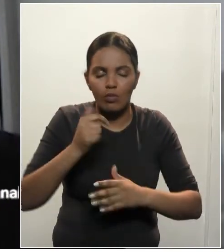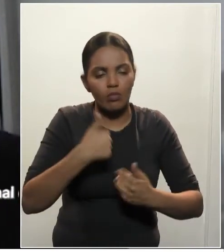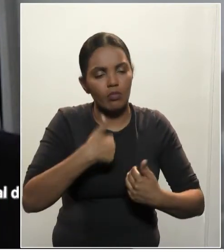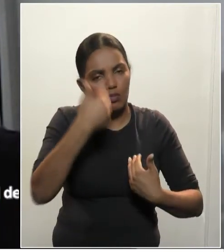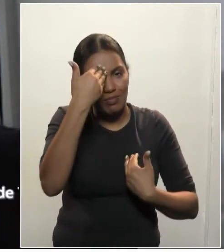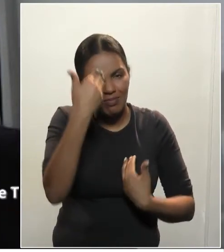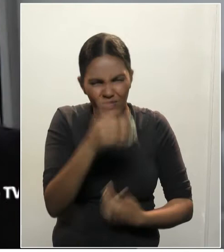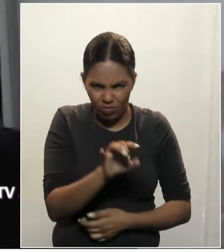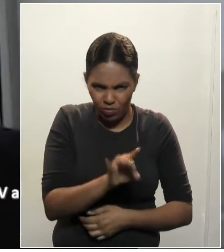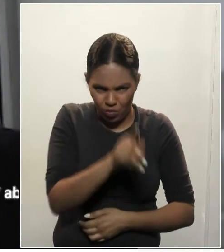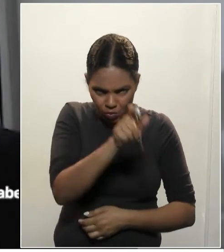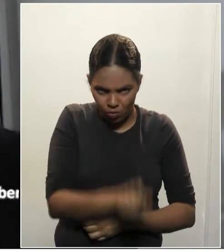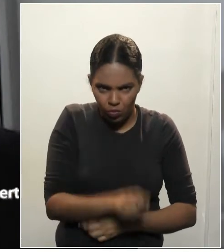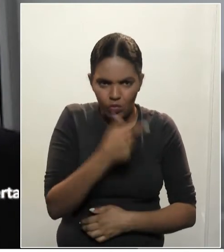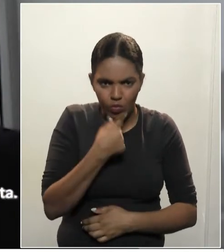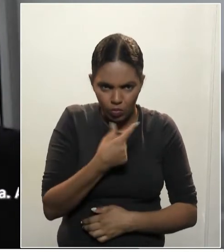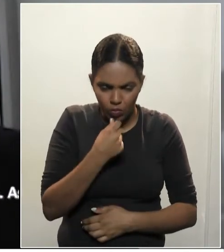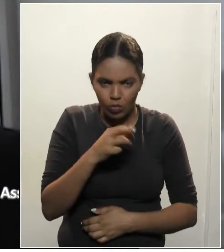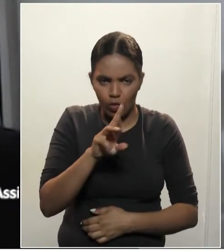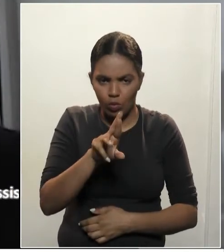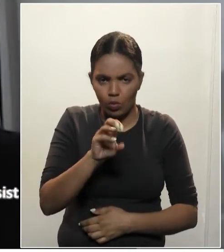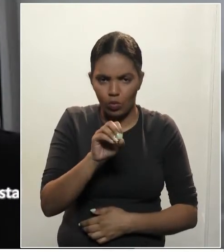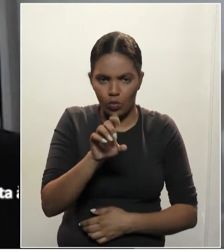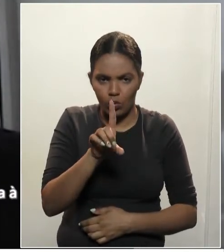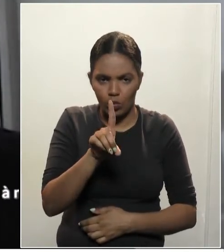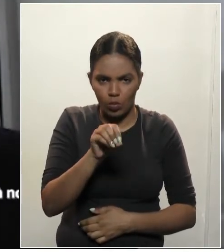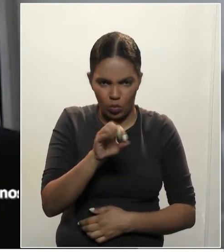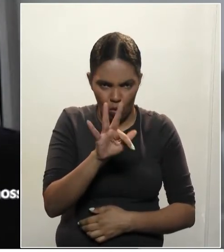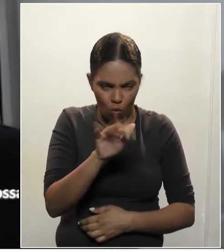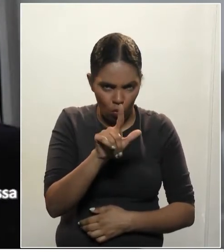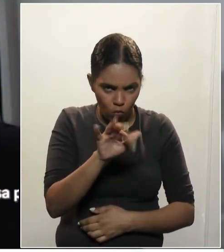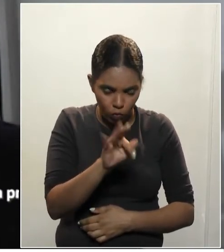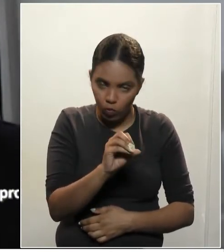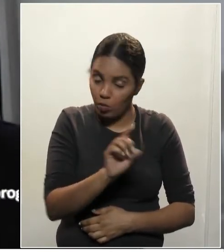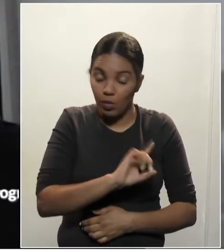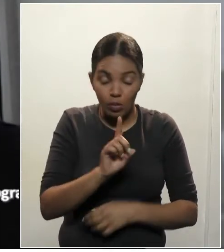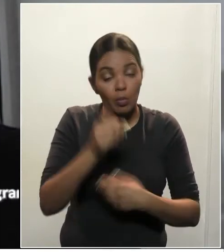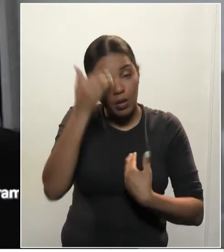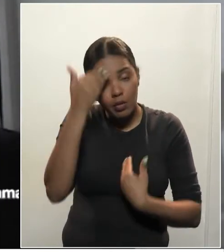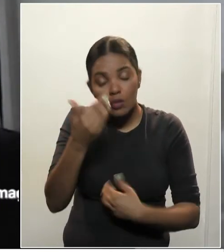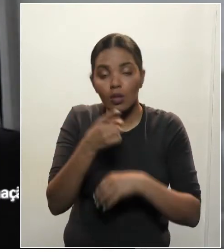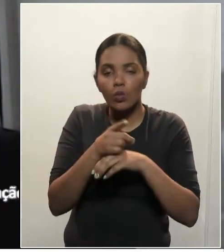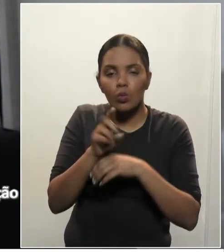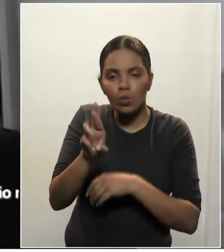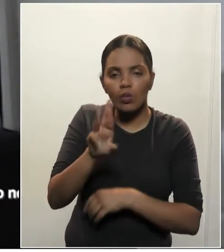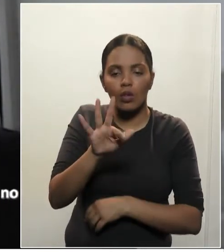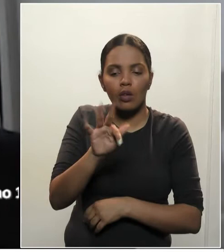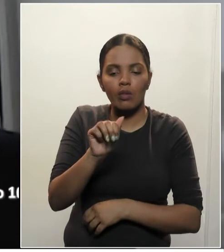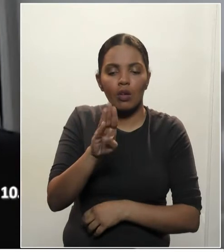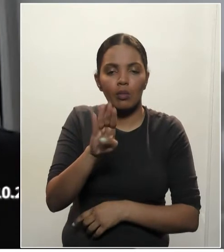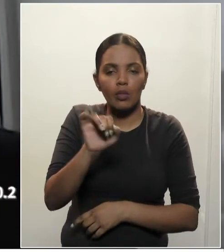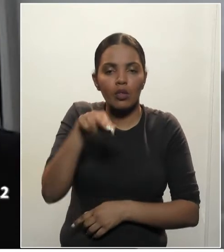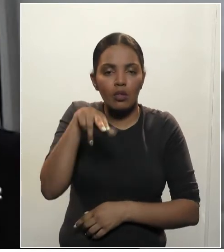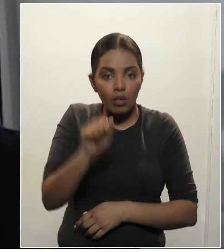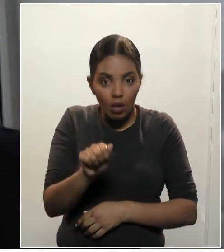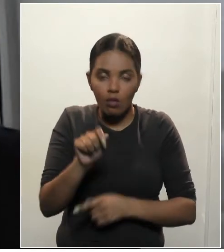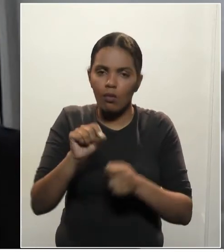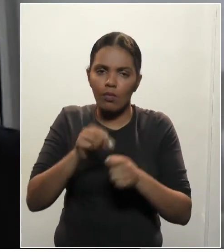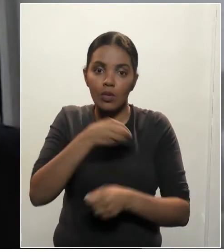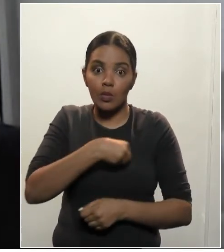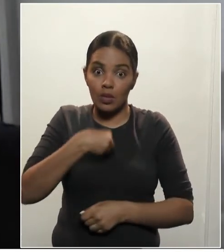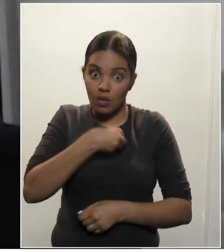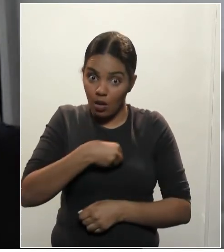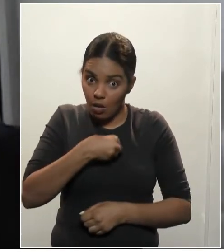o doutor Rodolfo de Faria Carvalho, aqui de Umarão, mas também a doutora Fabiana Ruzon, que fez também o ultrassom.